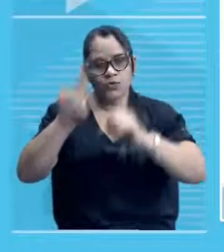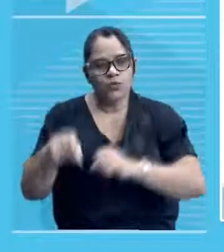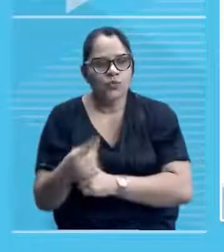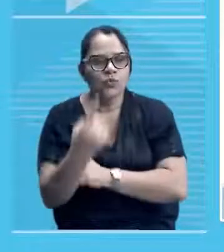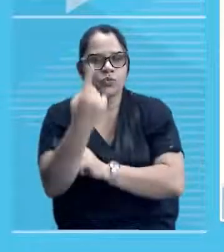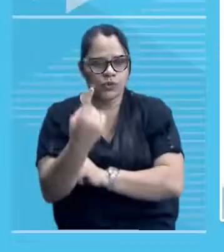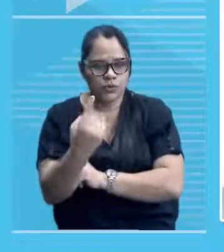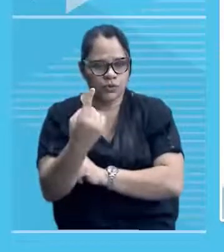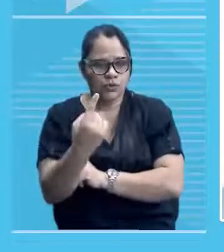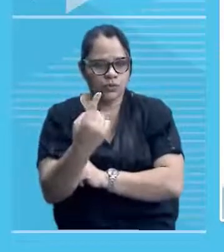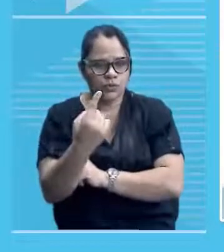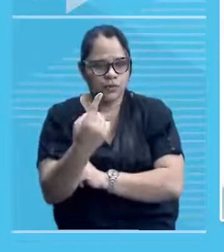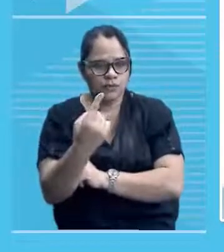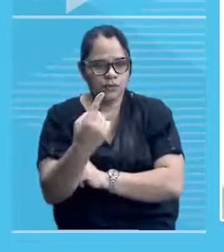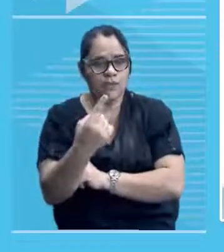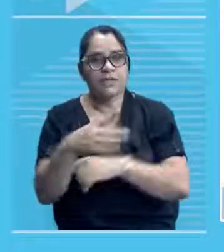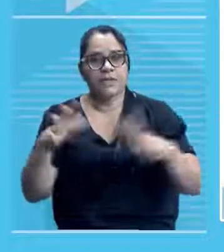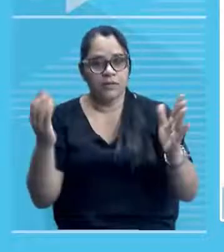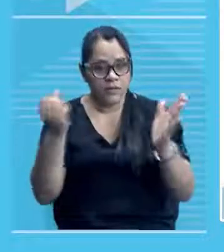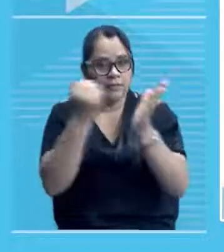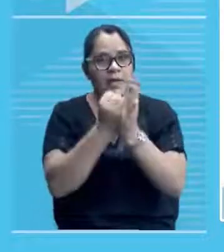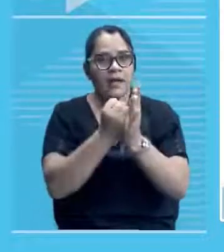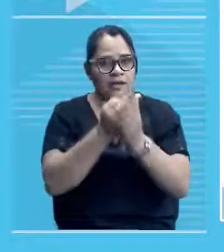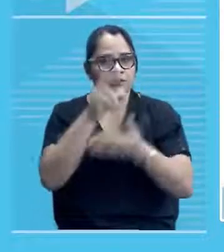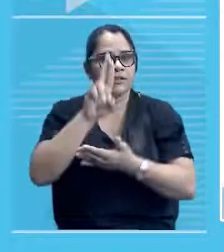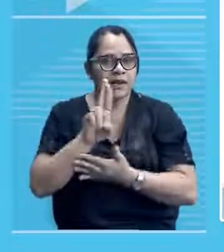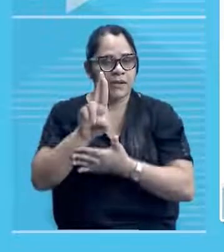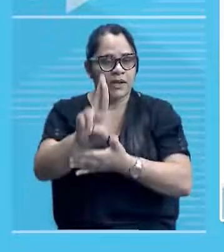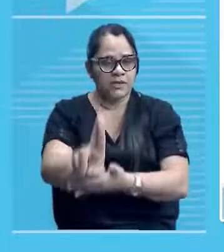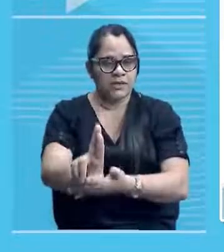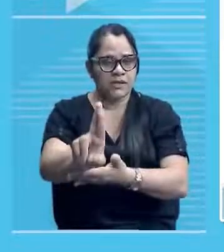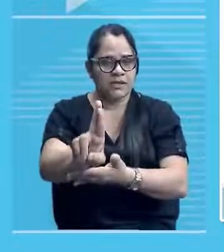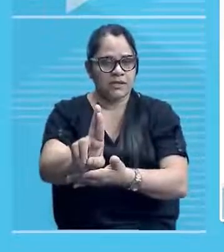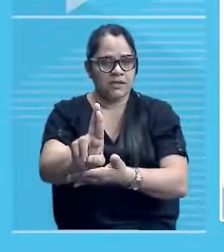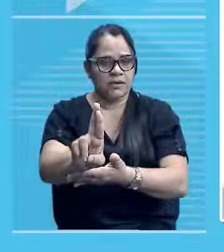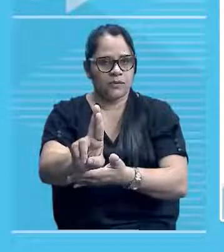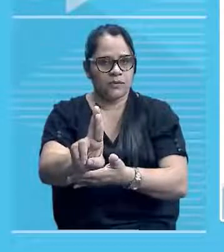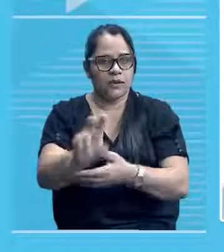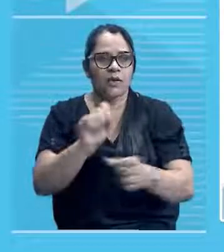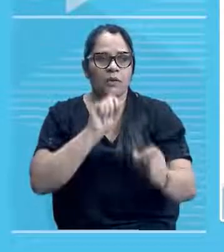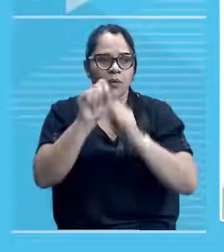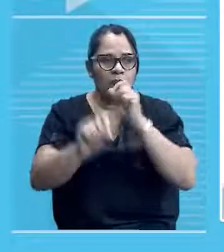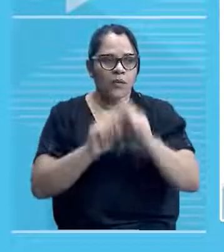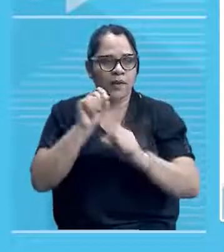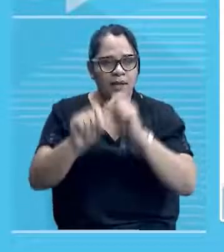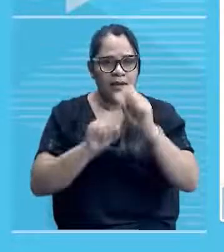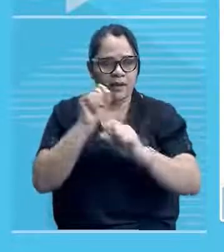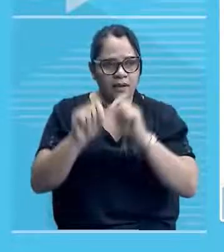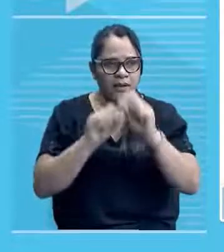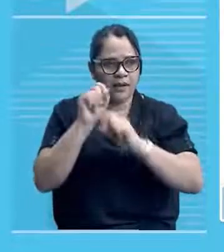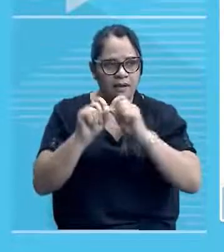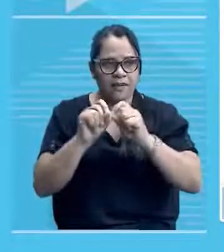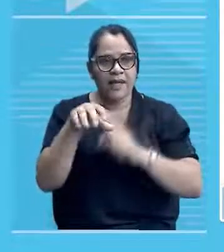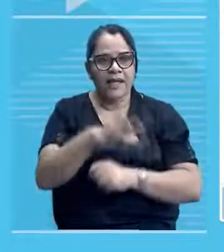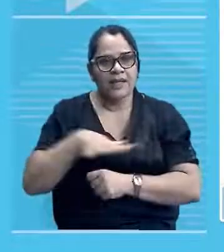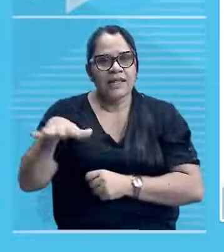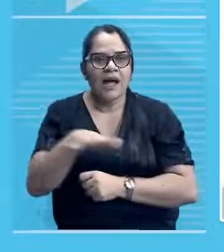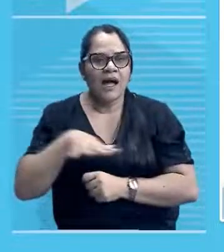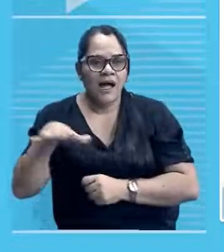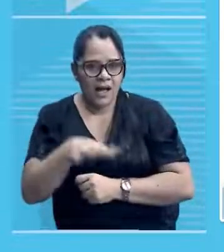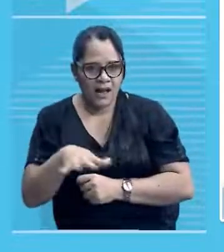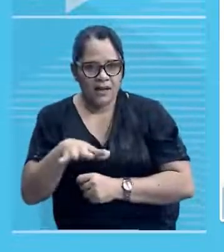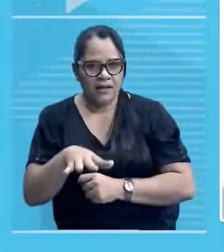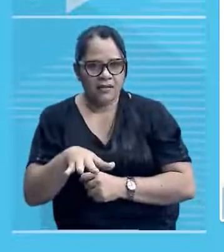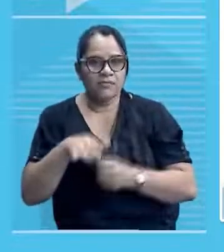essas partes aí em destaque, né? Que representam esse complexo, né? Essa área do Porto das